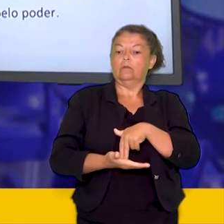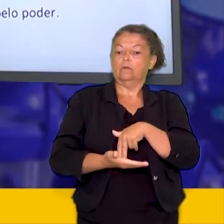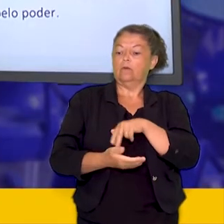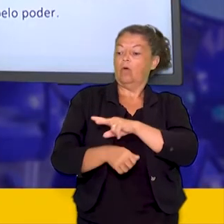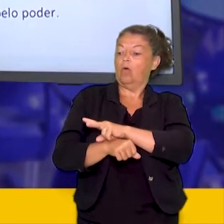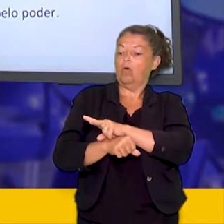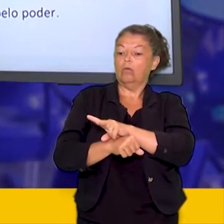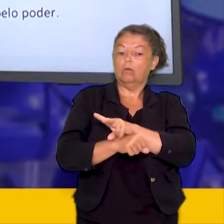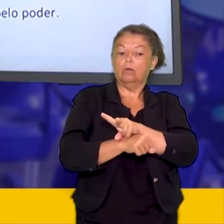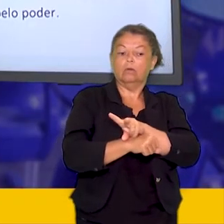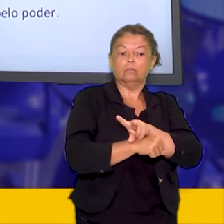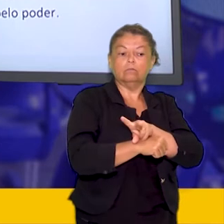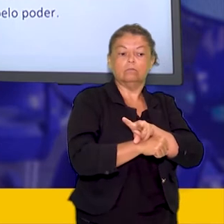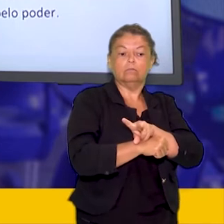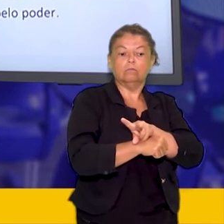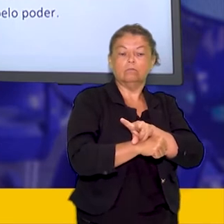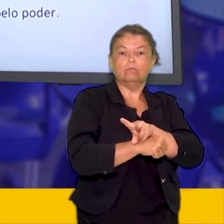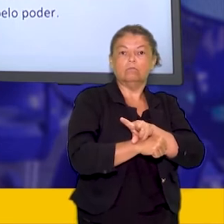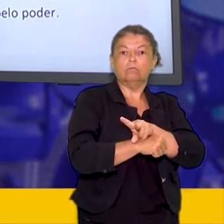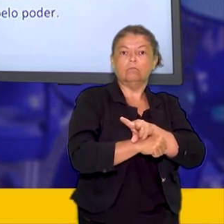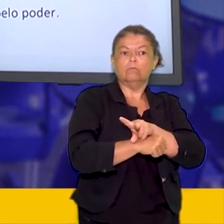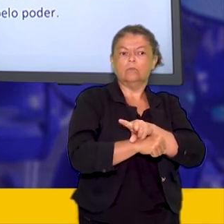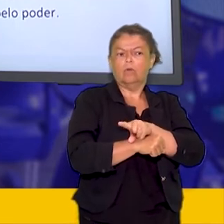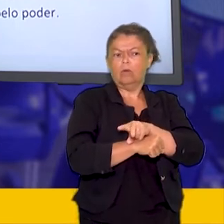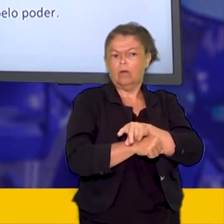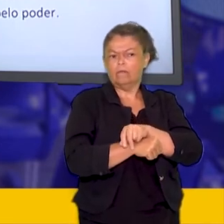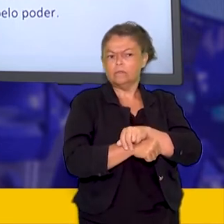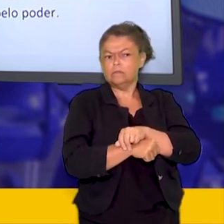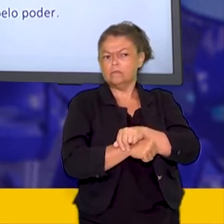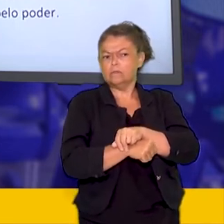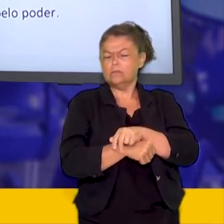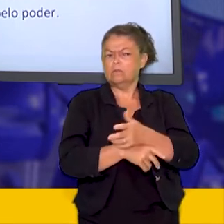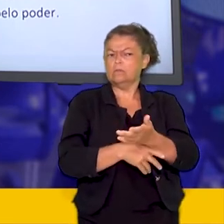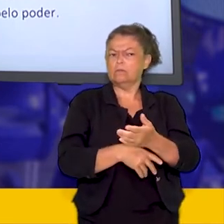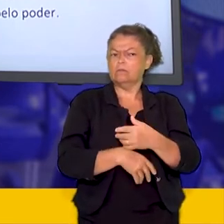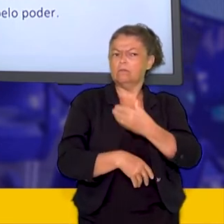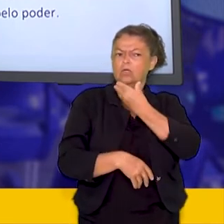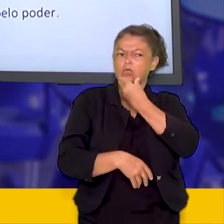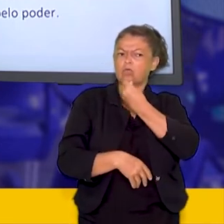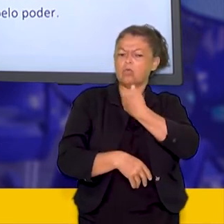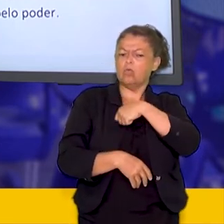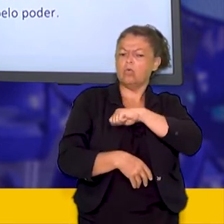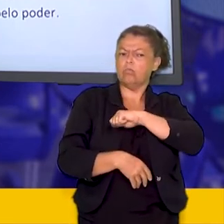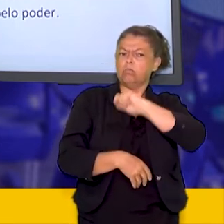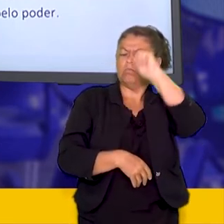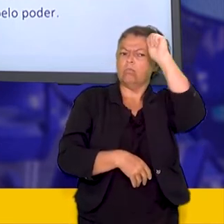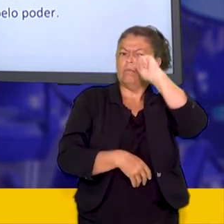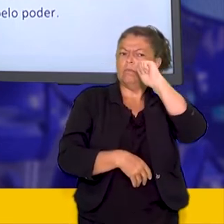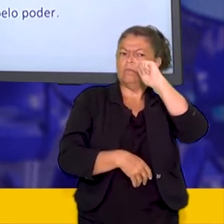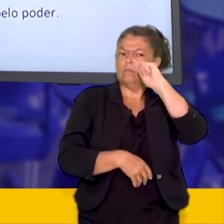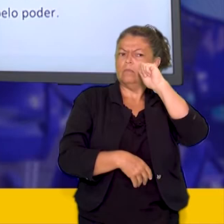em que seu candidato não ia bem, o coronel simplesmente sumia com as urnas.